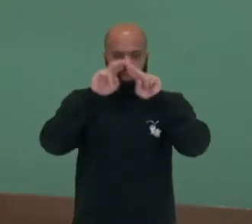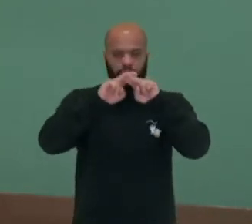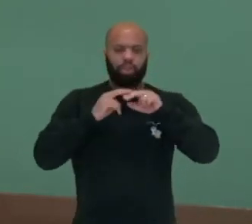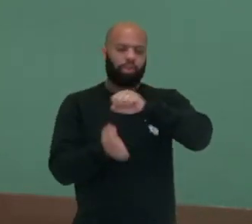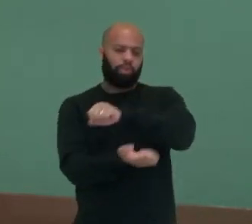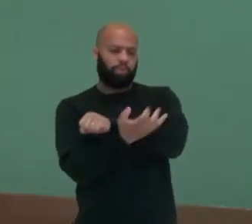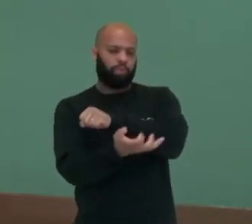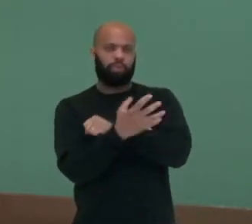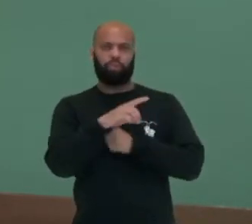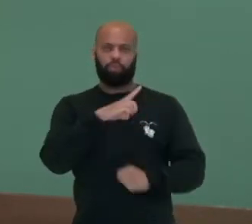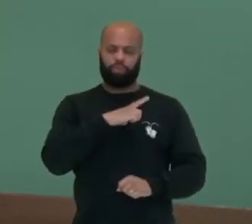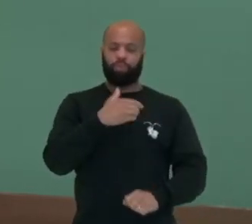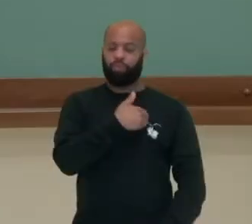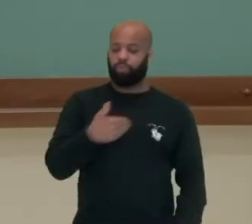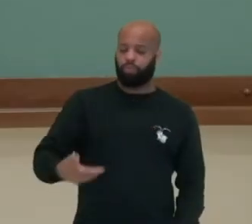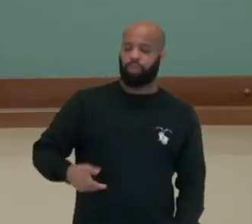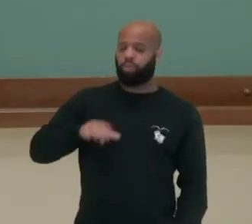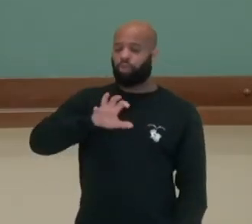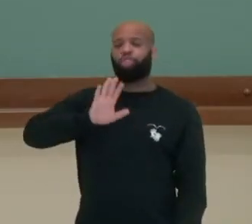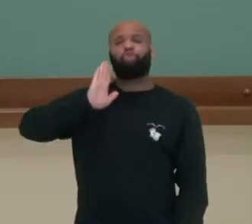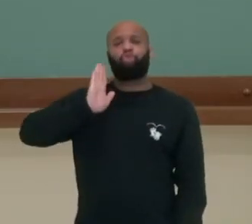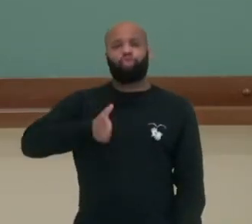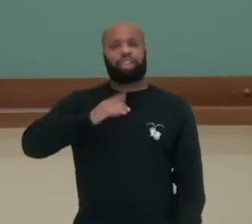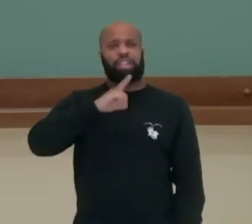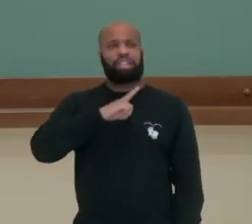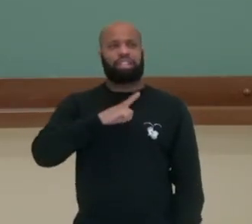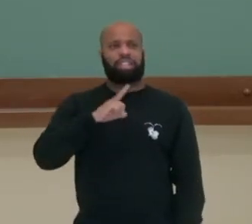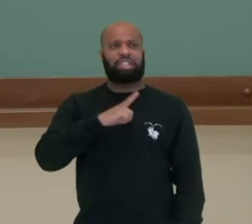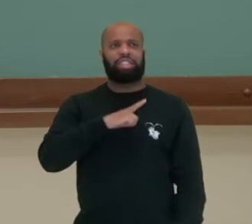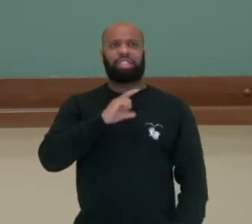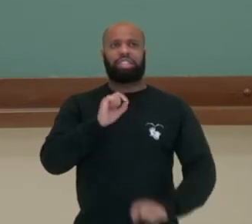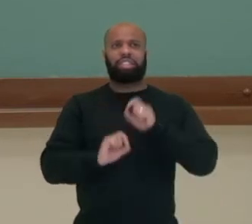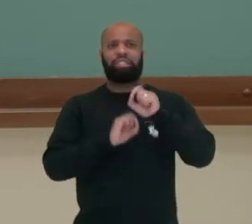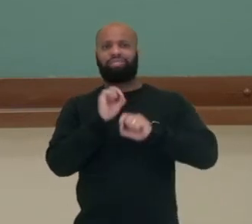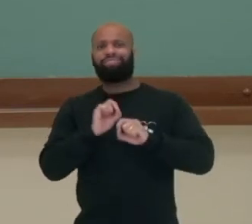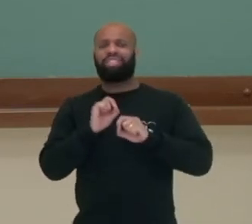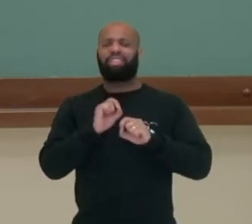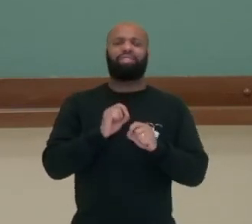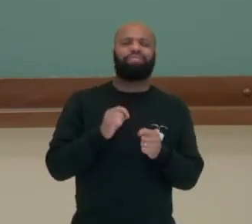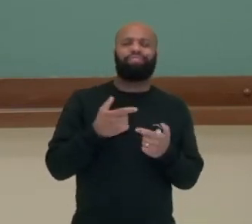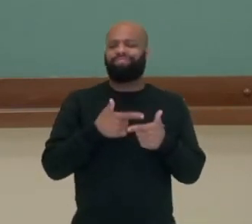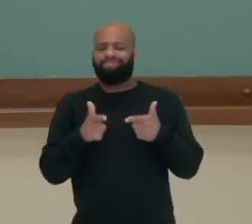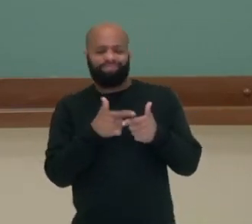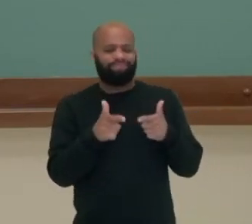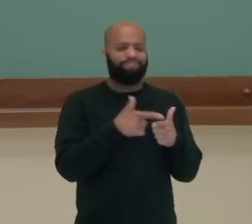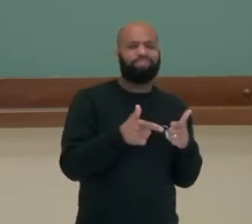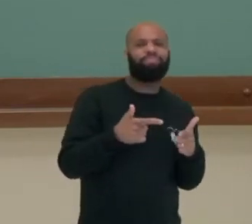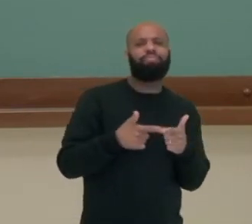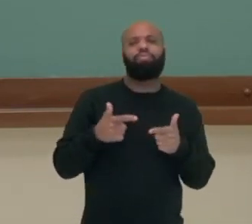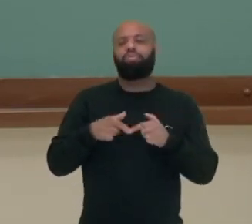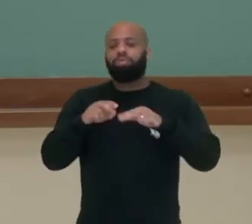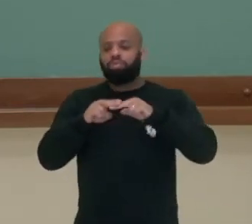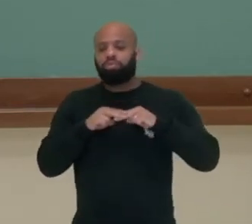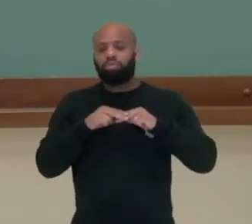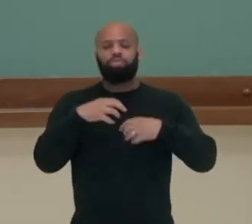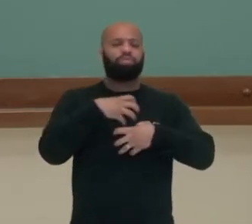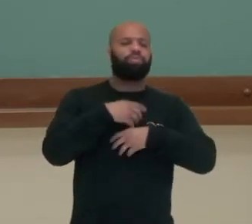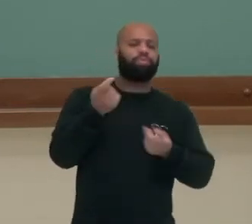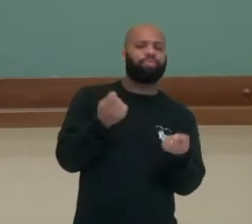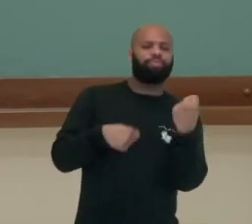corrupção. Governo esse que já vinha abalado com sua popularidade qualidade muito baixa devido às medidas